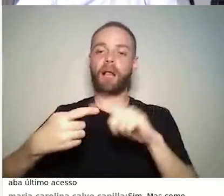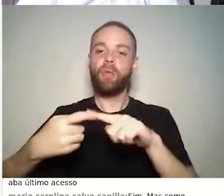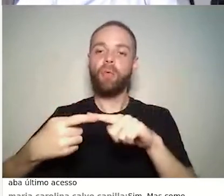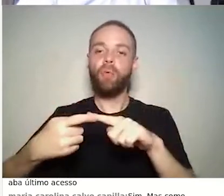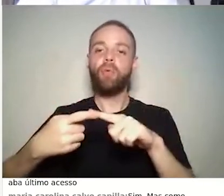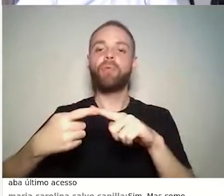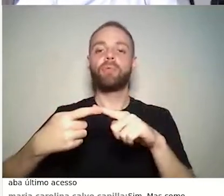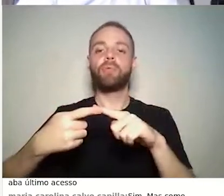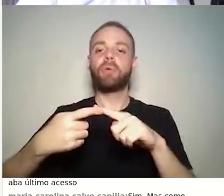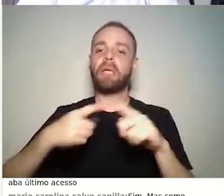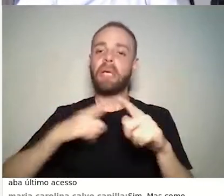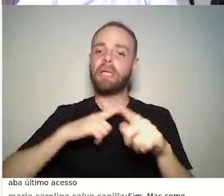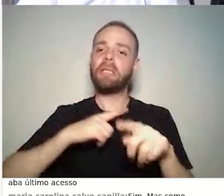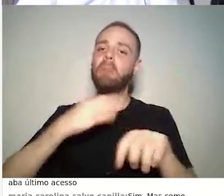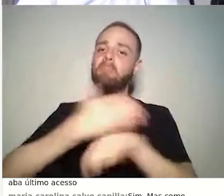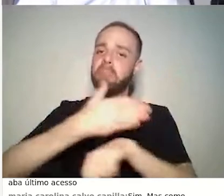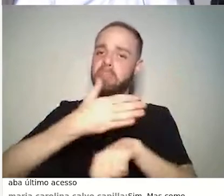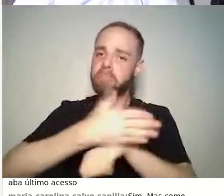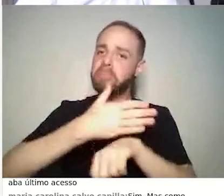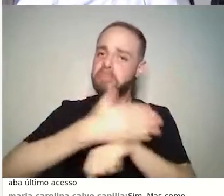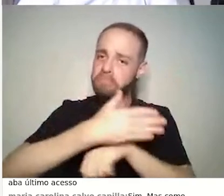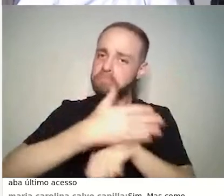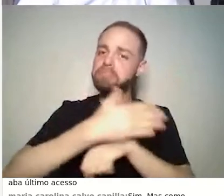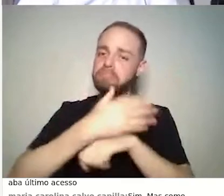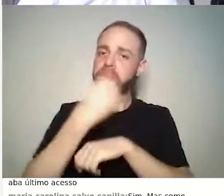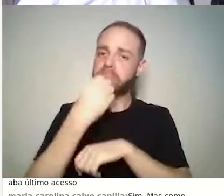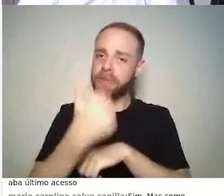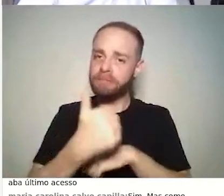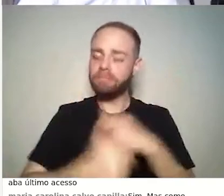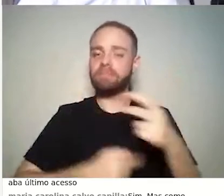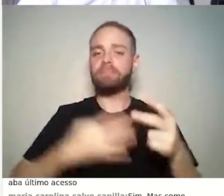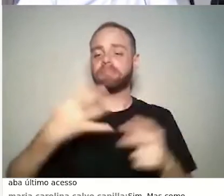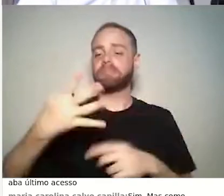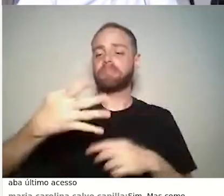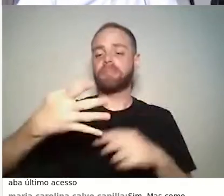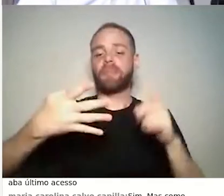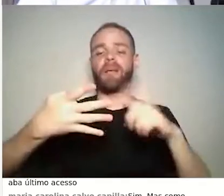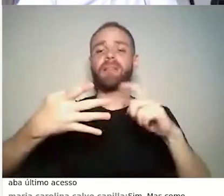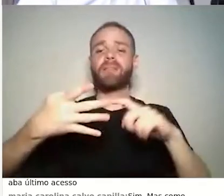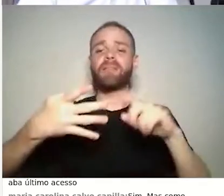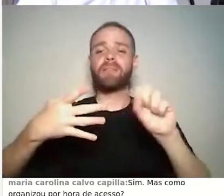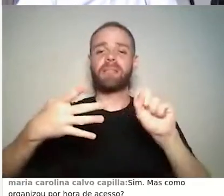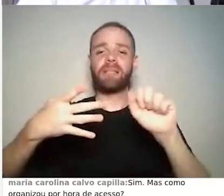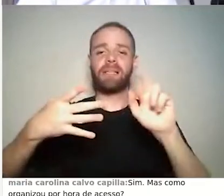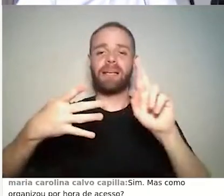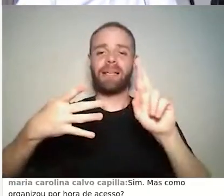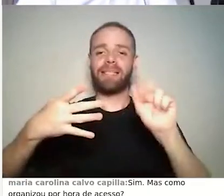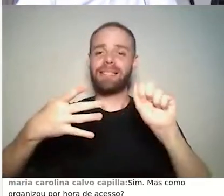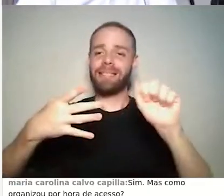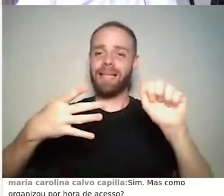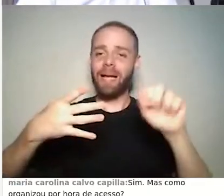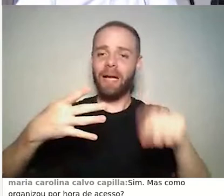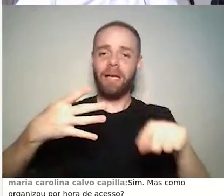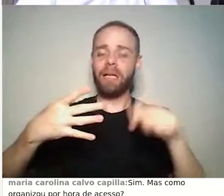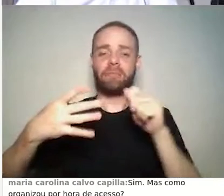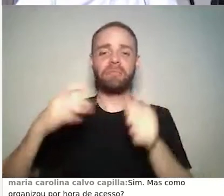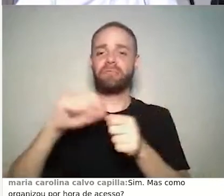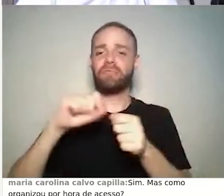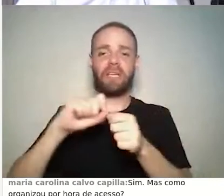bem consistente. A primeira aluna, que é a Sara, ela criou a apresentação do curso, mas ela não fez mais nenhuma atividade